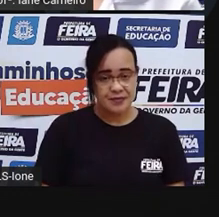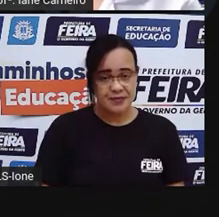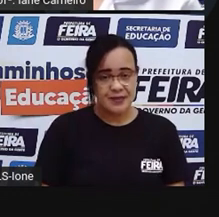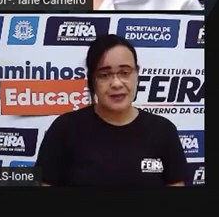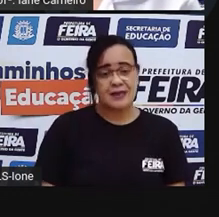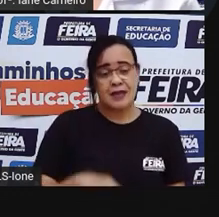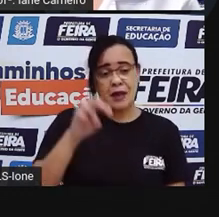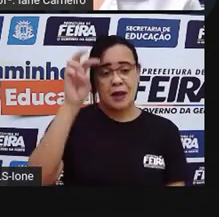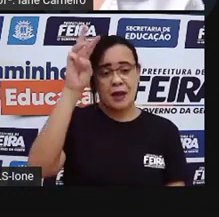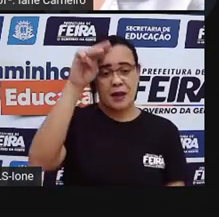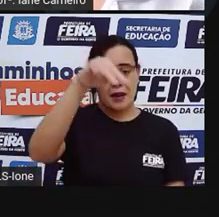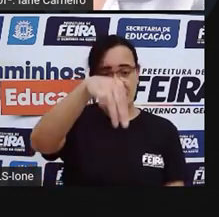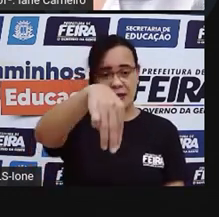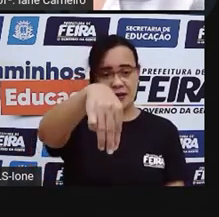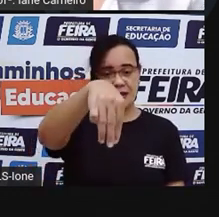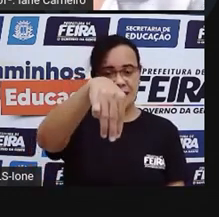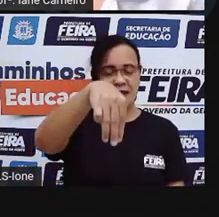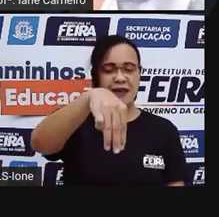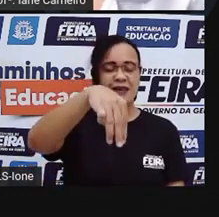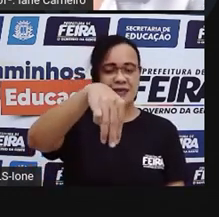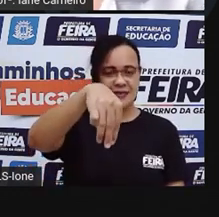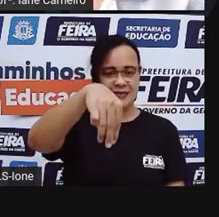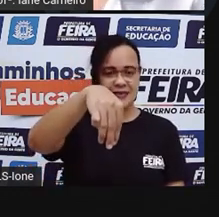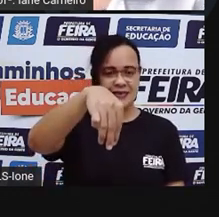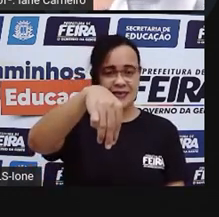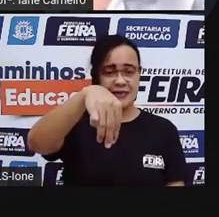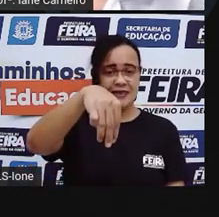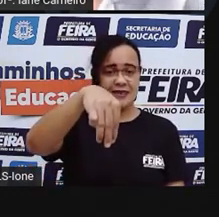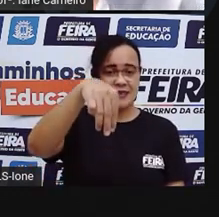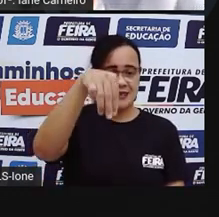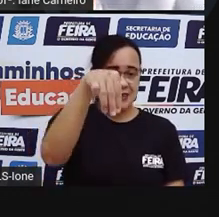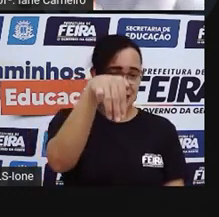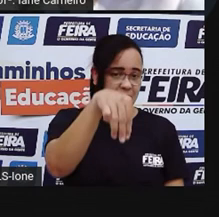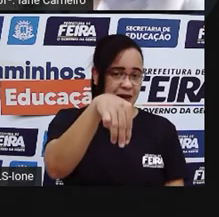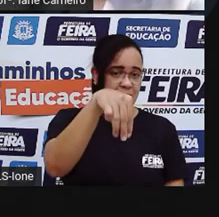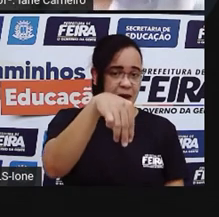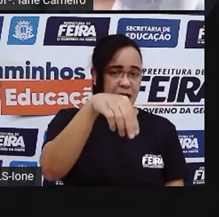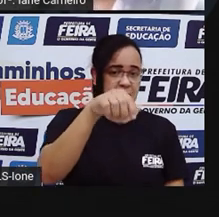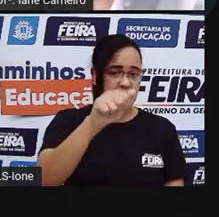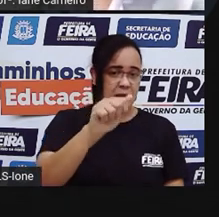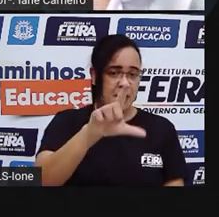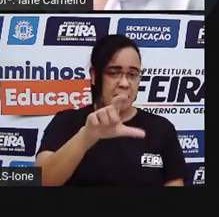Mala Por exemplo O que é que eu preciso Qual letrinha Eu preciso mudar?